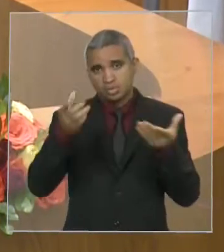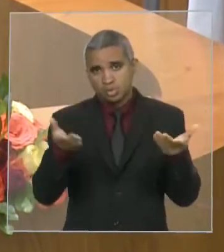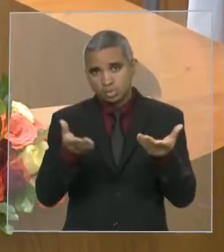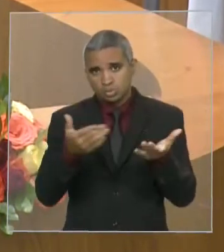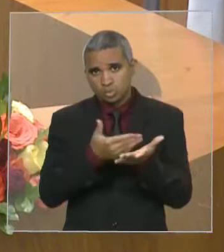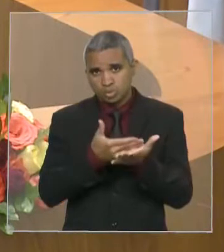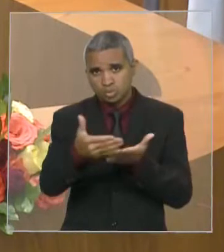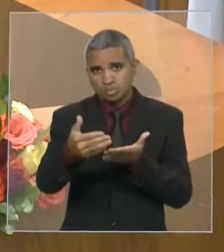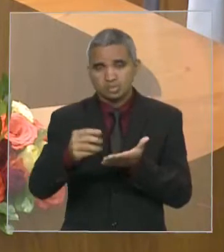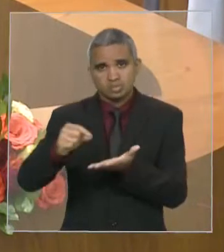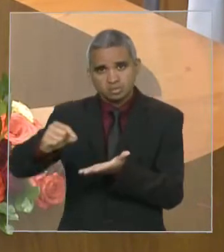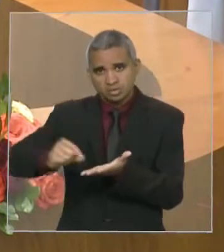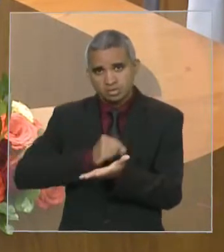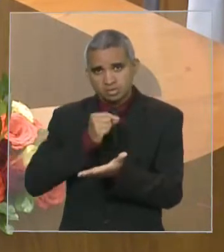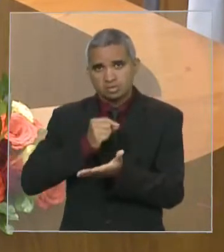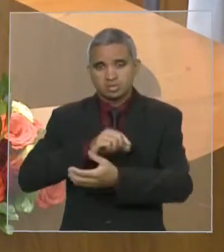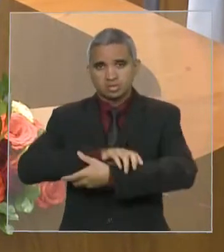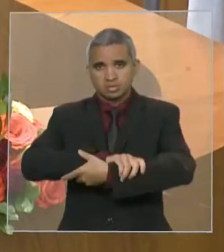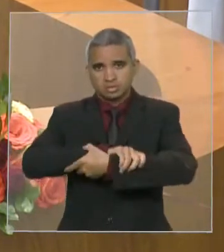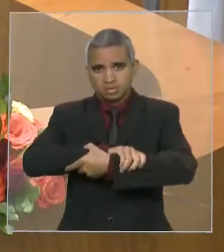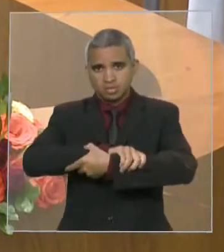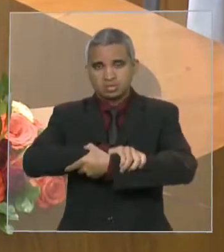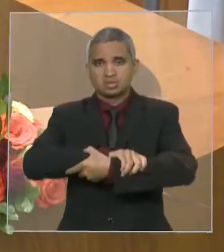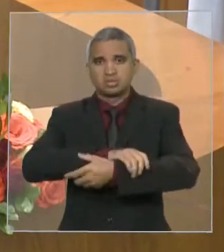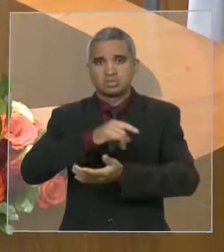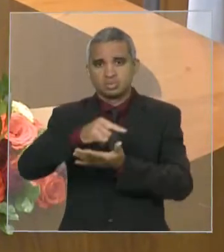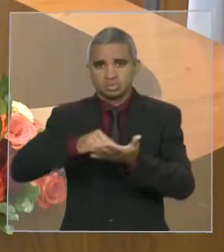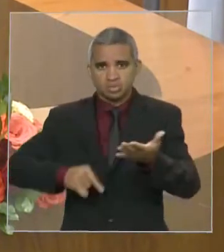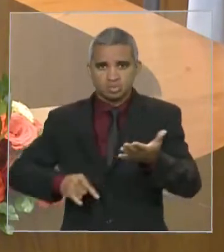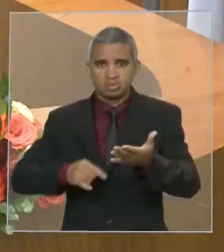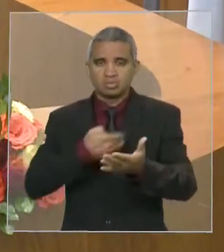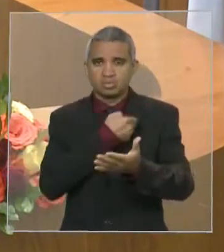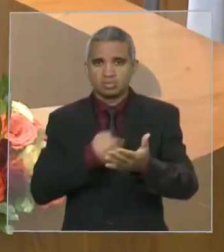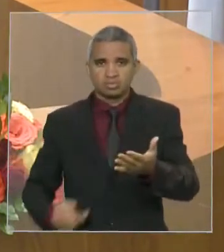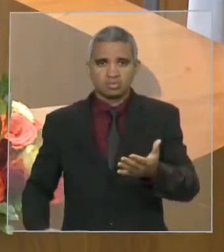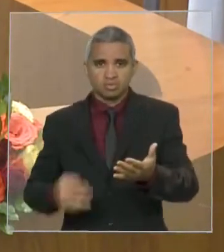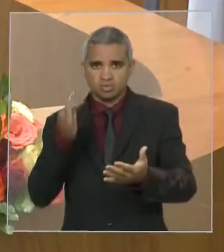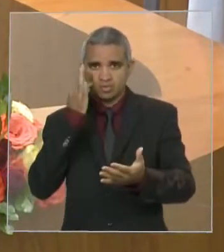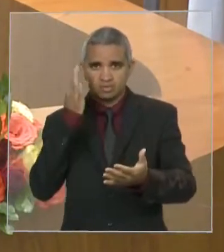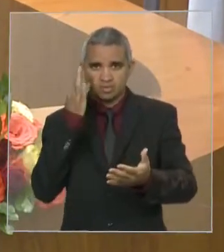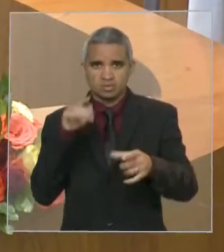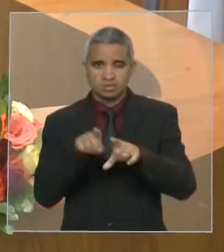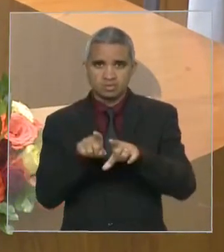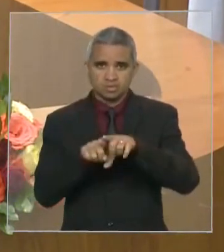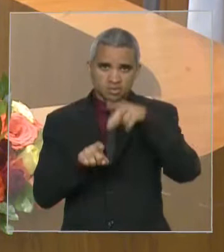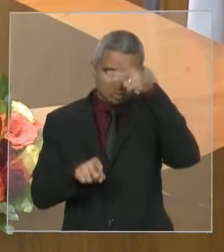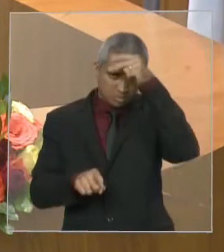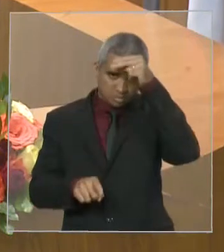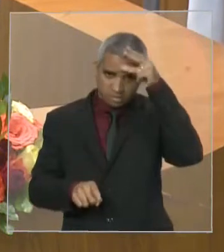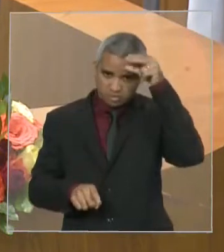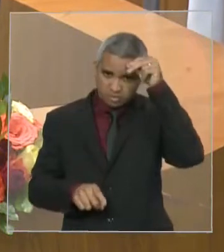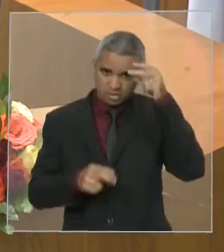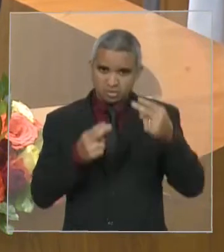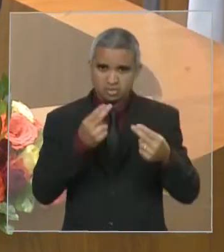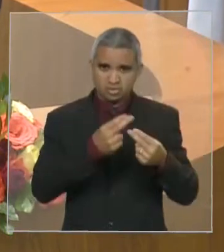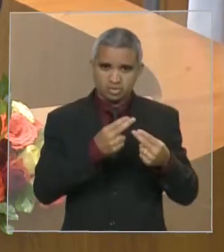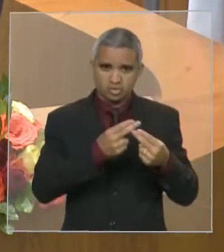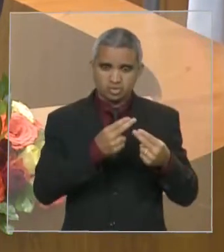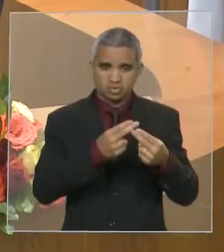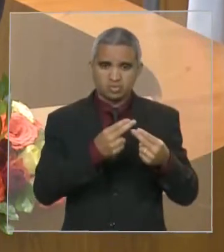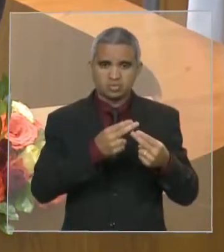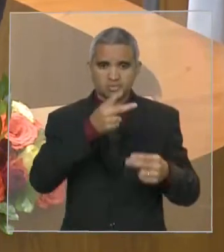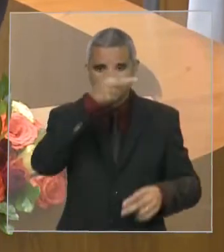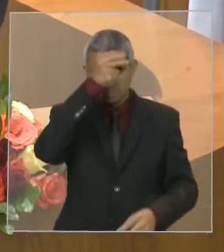do termo de convênio entre o governo do Estado, o governador Flávio Dino e a Prefeitura Municipal de Timon, através do prefeito